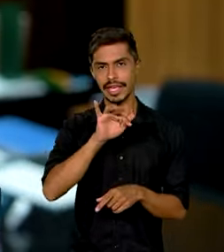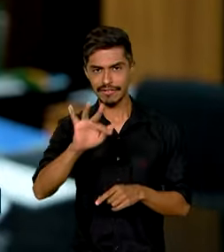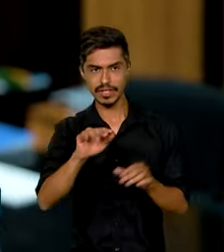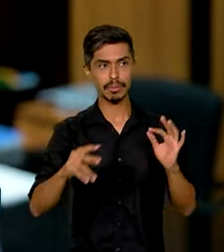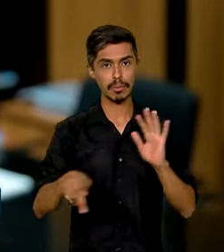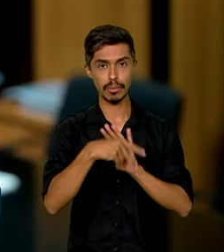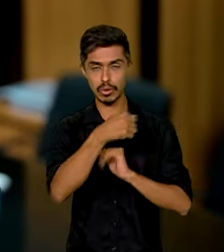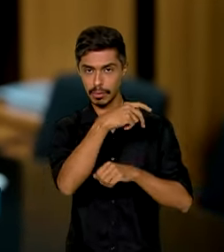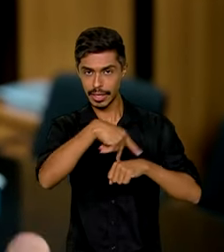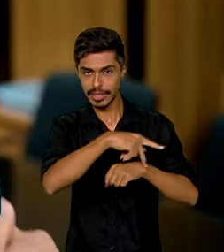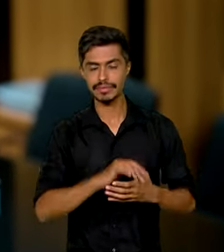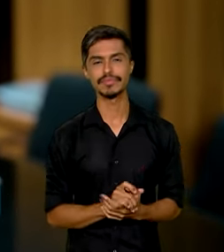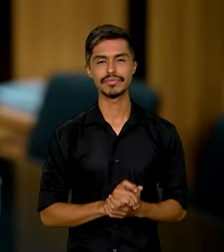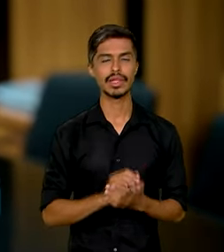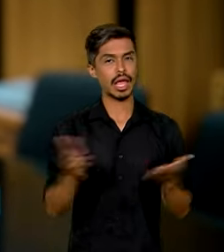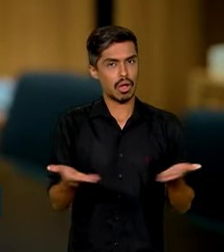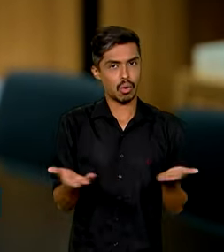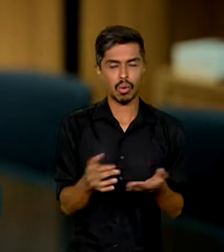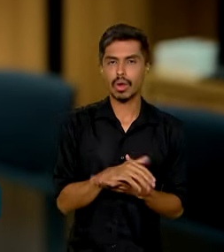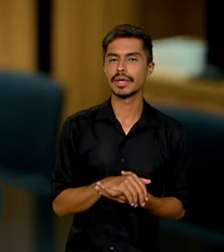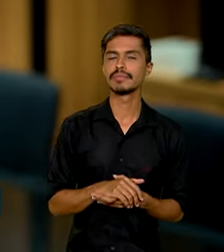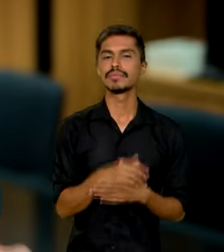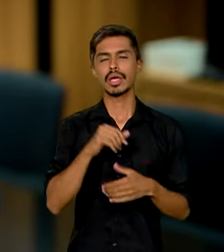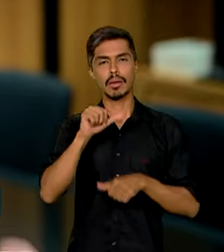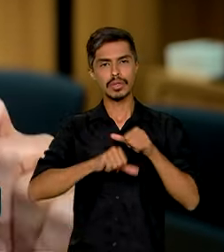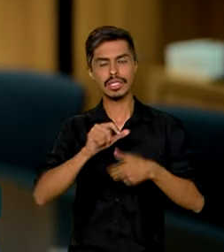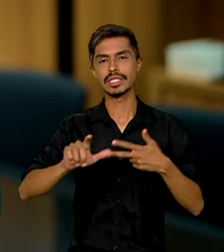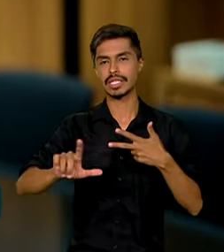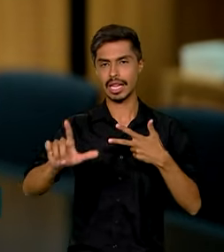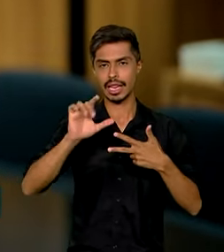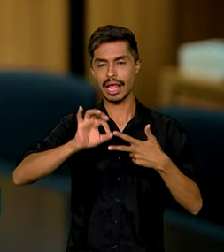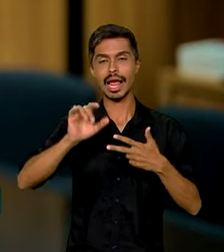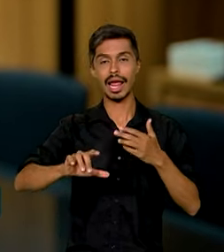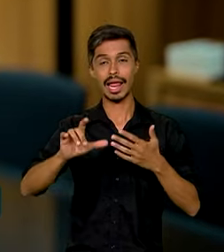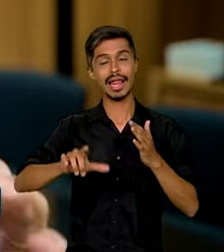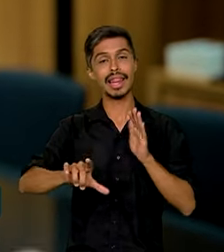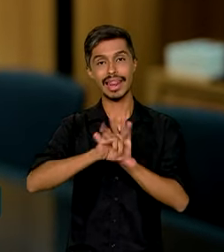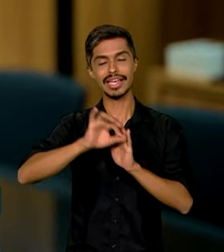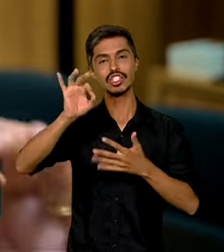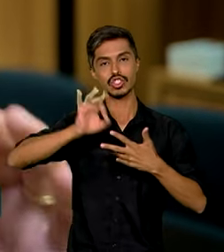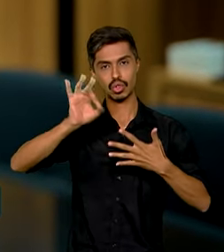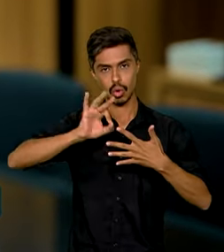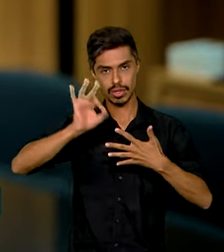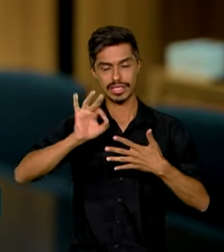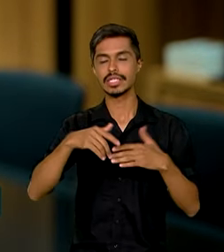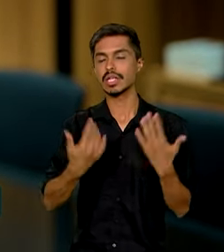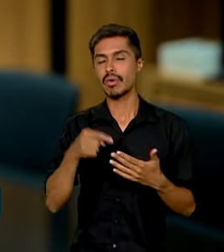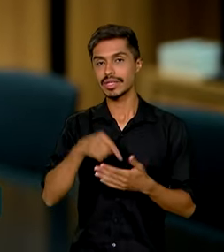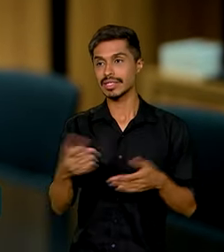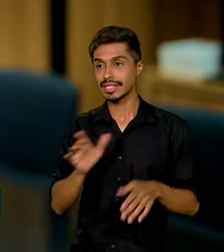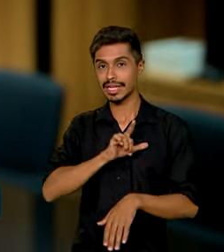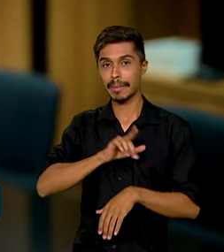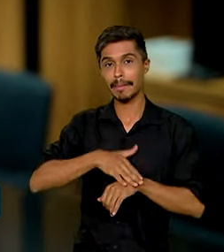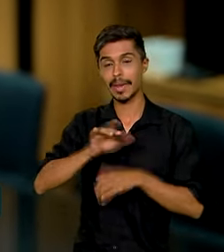Agora, com a aprovação das mudanças da Lei de Cotas, o SISU, a partir de 2024, vai promover ainda mais inclusão